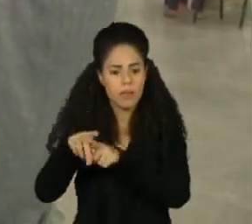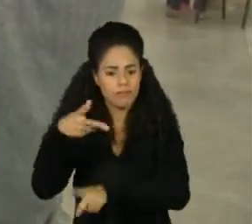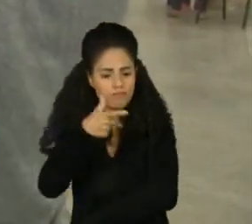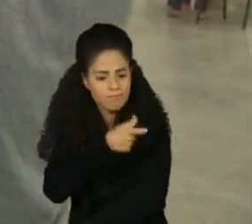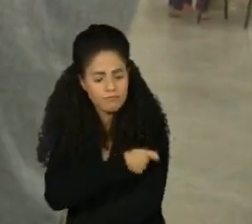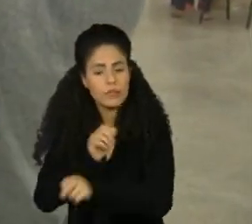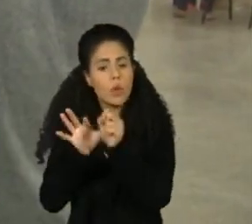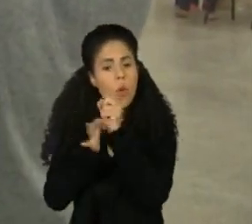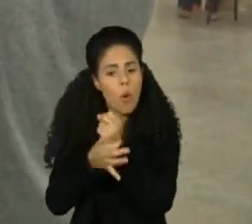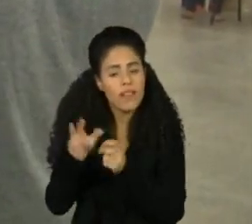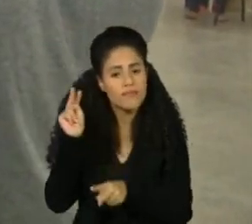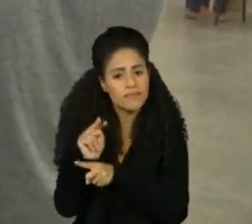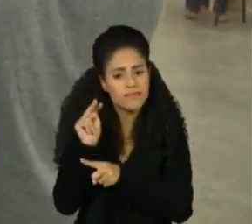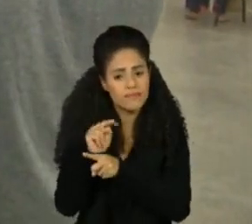e a gravidade da Covid longa.